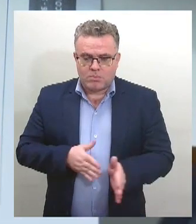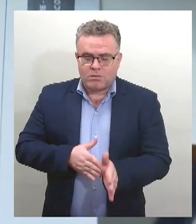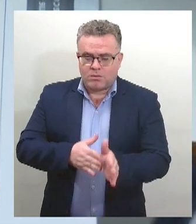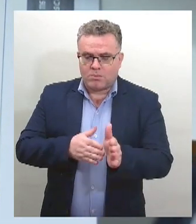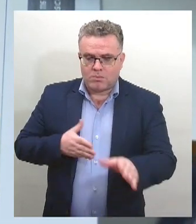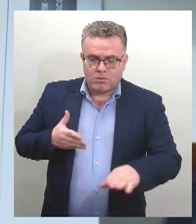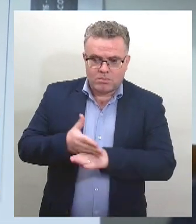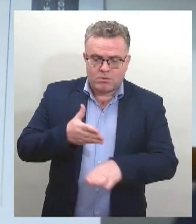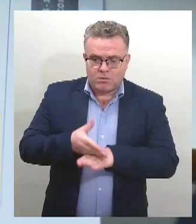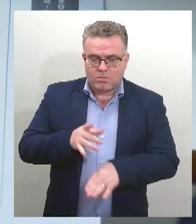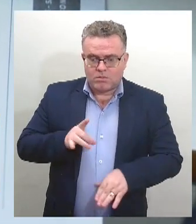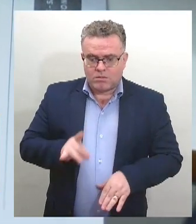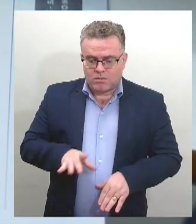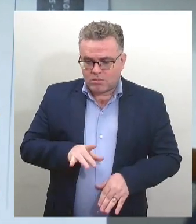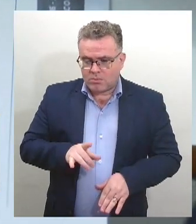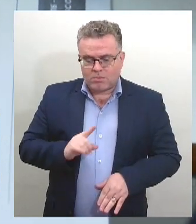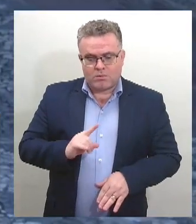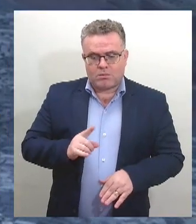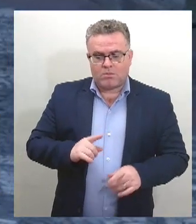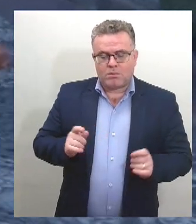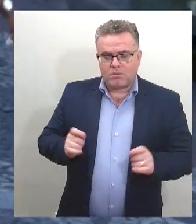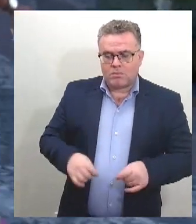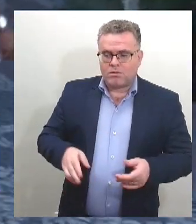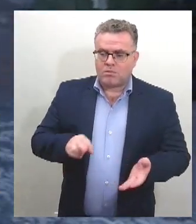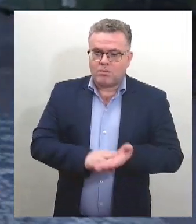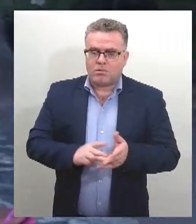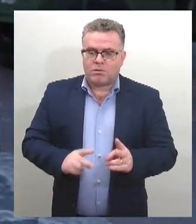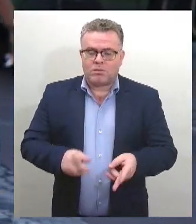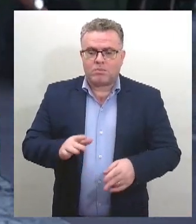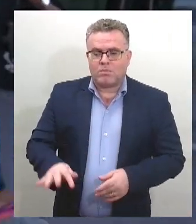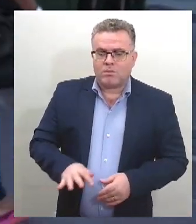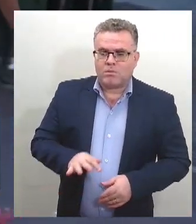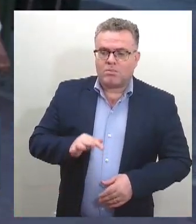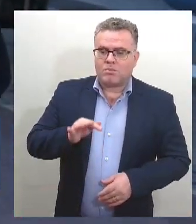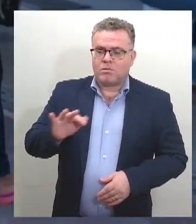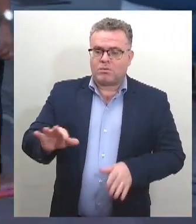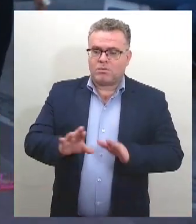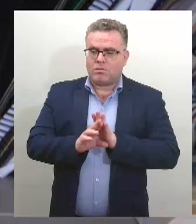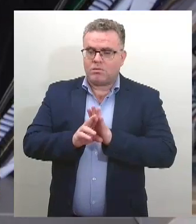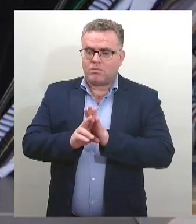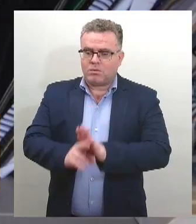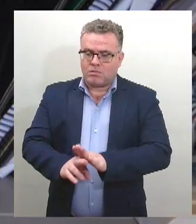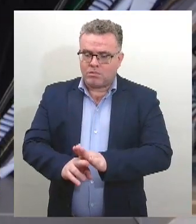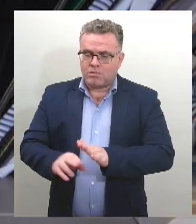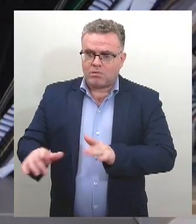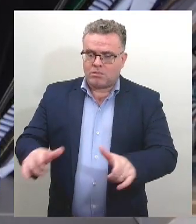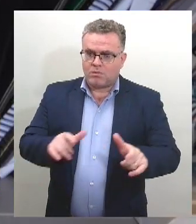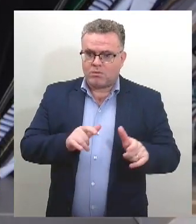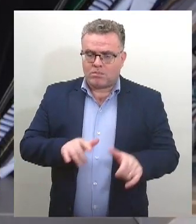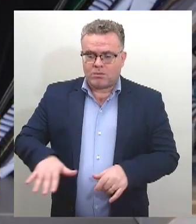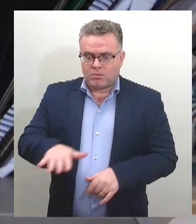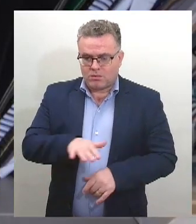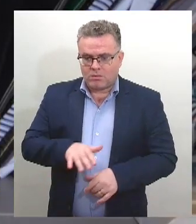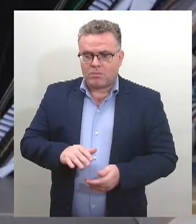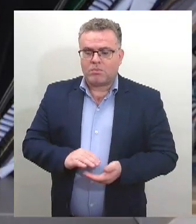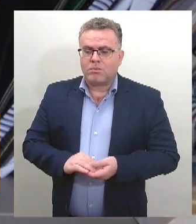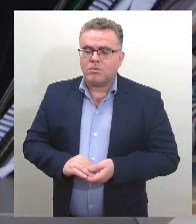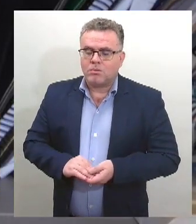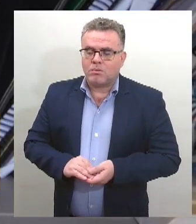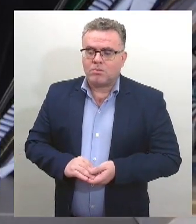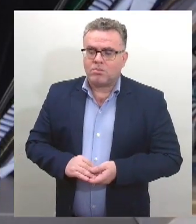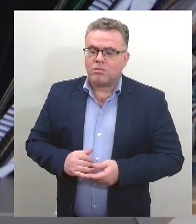ferramenta para redefinir o futuro da representatividade nos espaços de poder. A gente analisa que